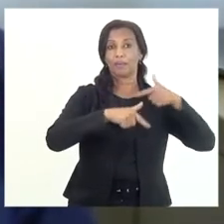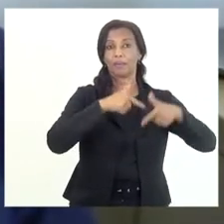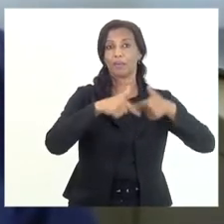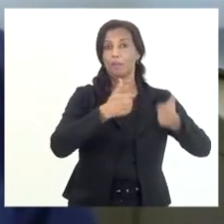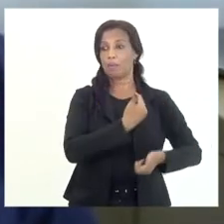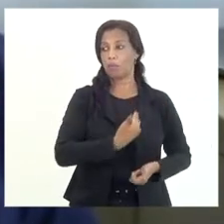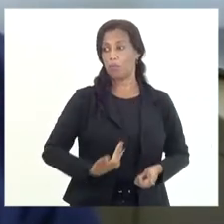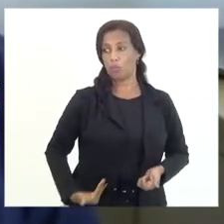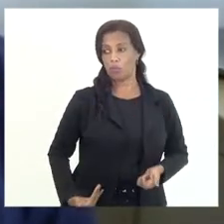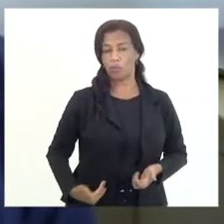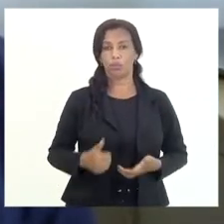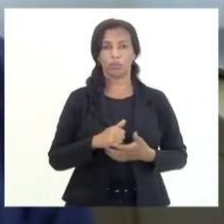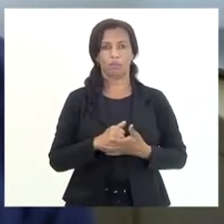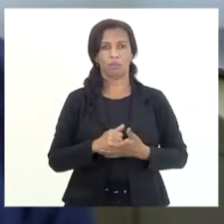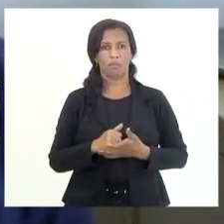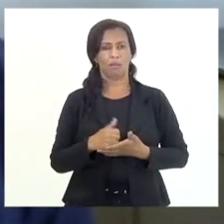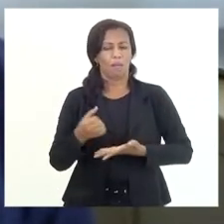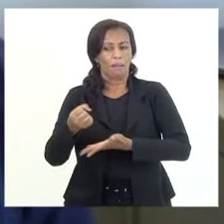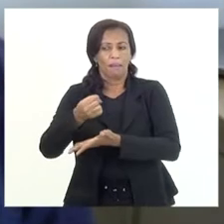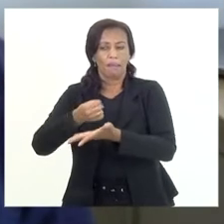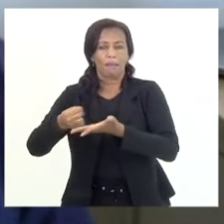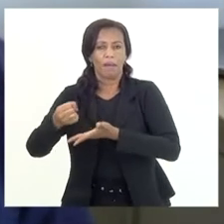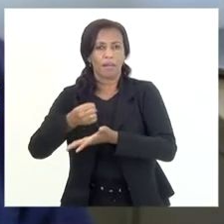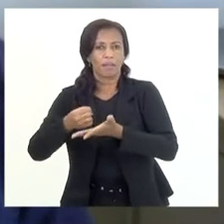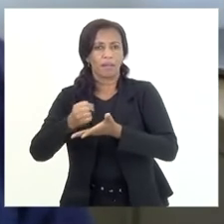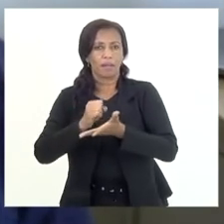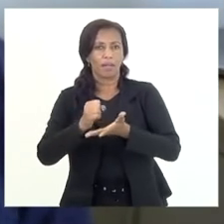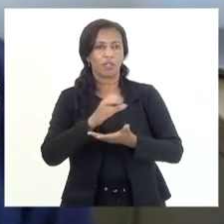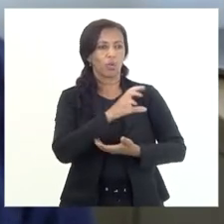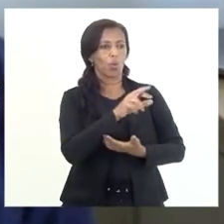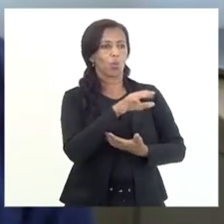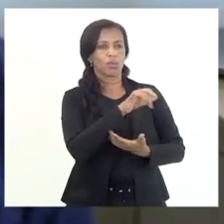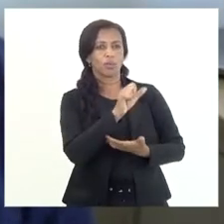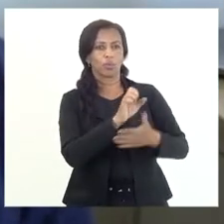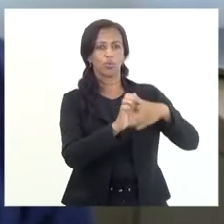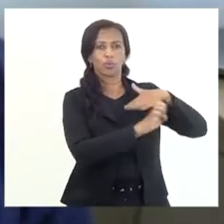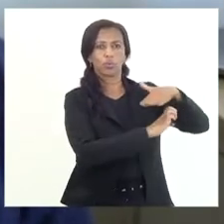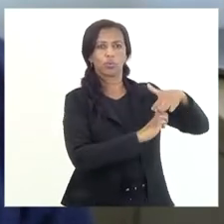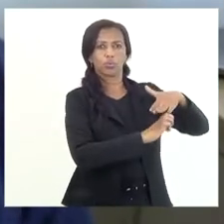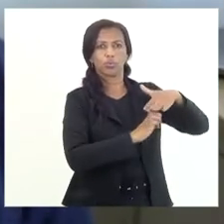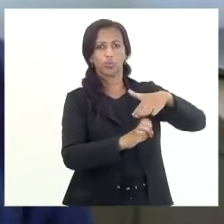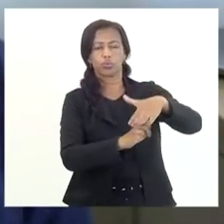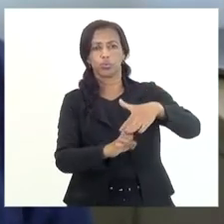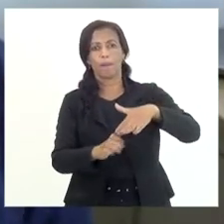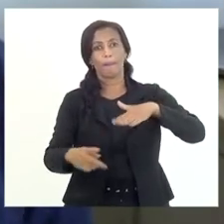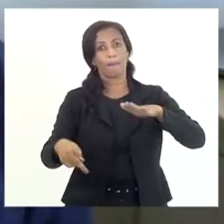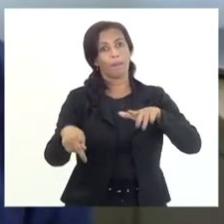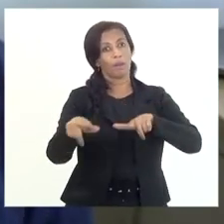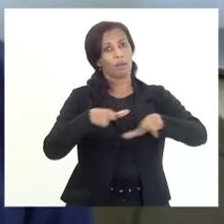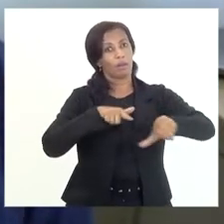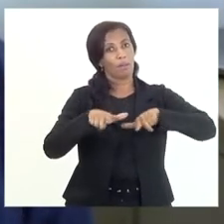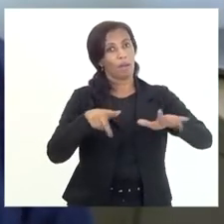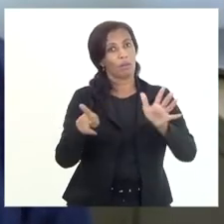Serviços públicos, basicamente, são as concessões relativas ao Estado,